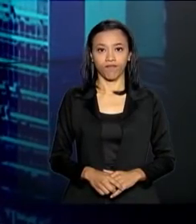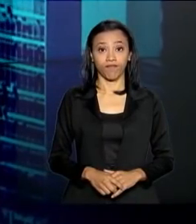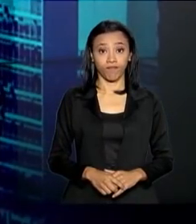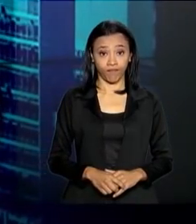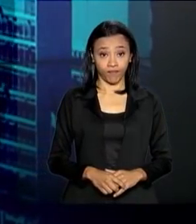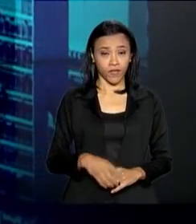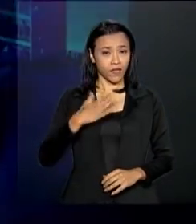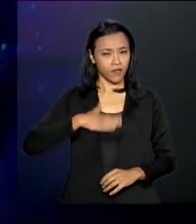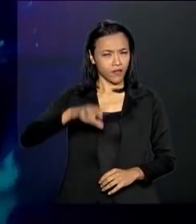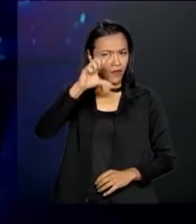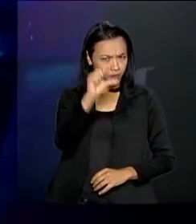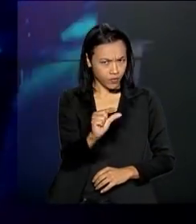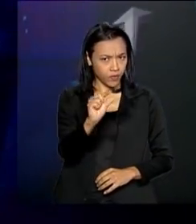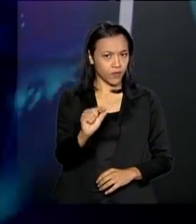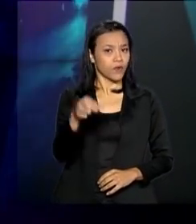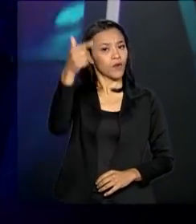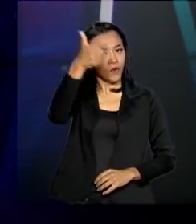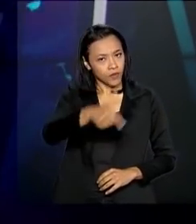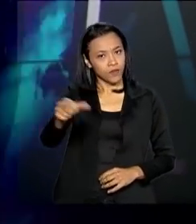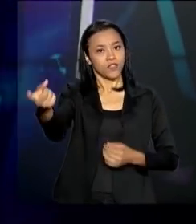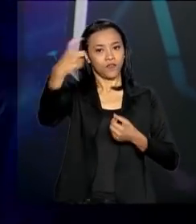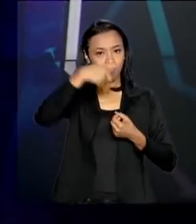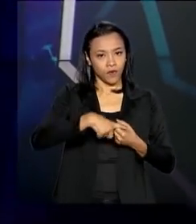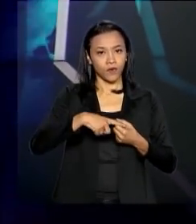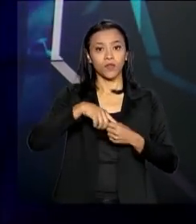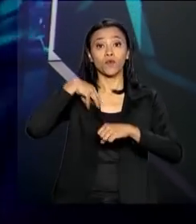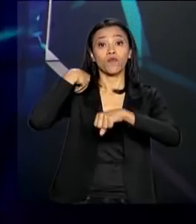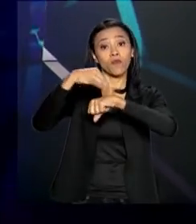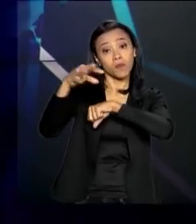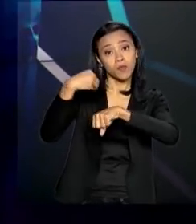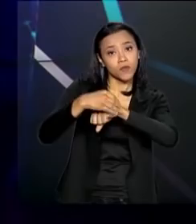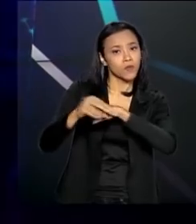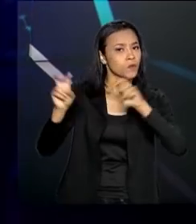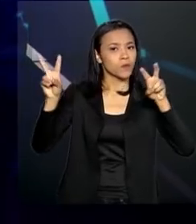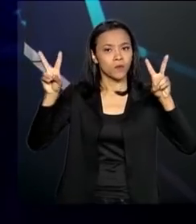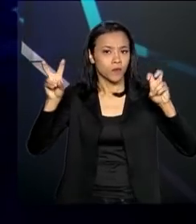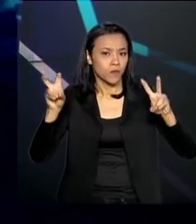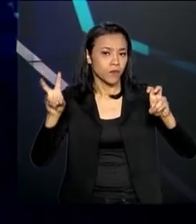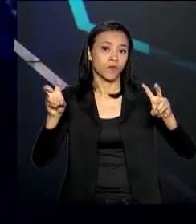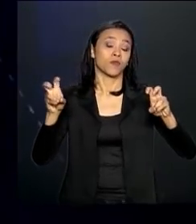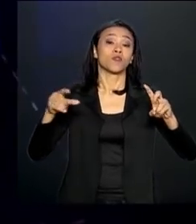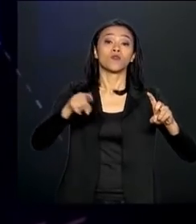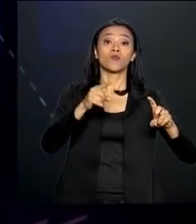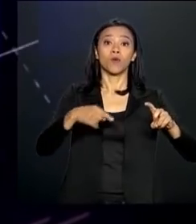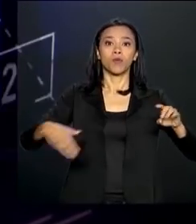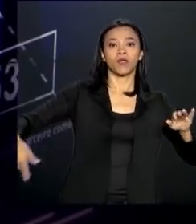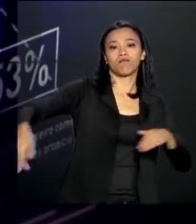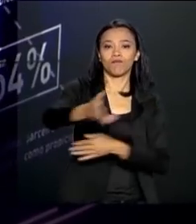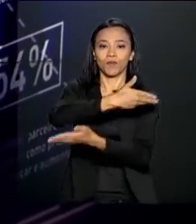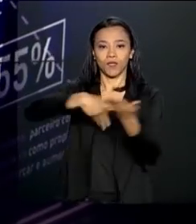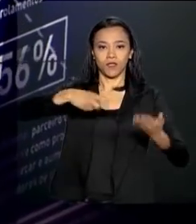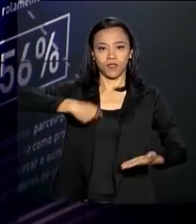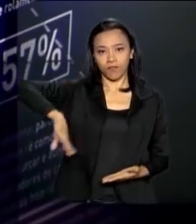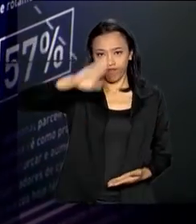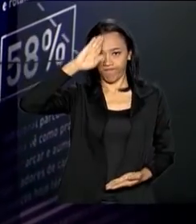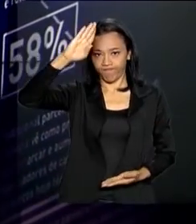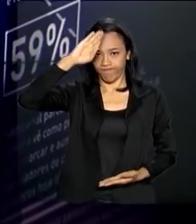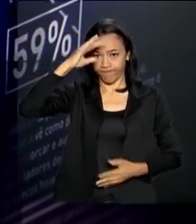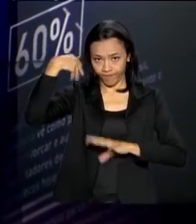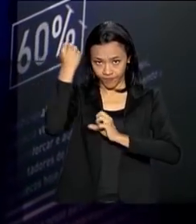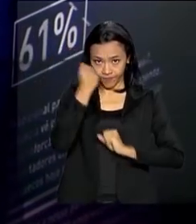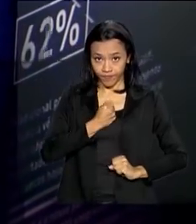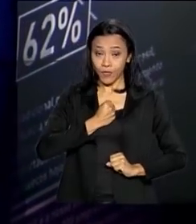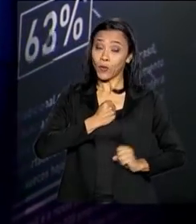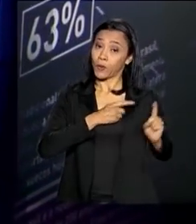Olha, daqui a pouco a gente volta ao vivo com informações sobre a cerimônia troca do comando do Exército Brasileiro. O presidente Jair Bolsonaro